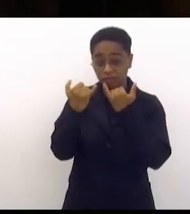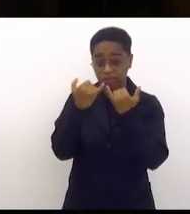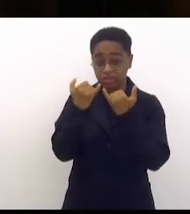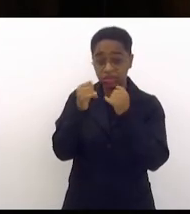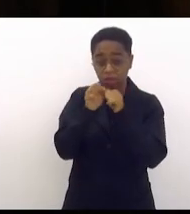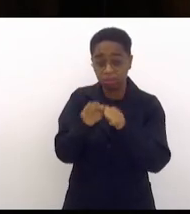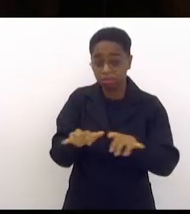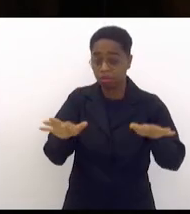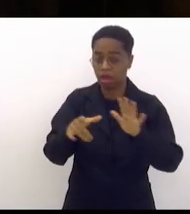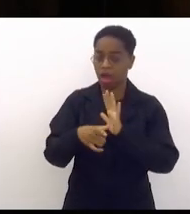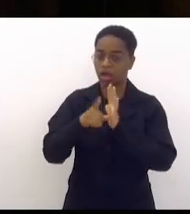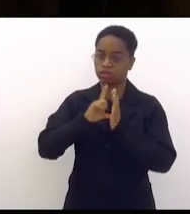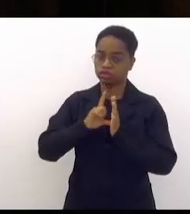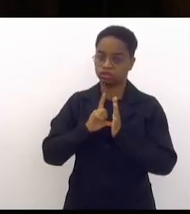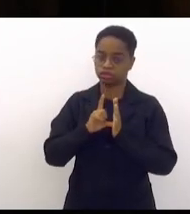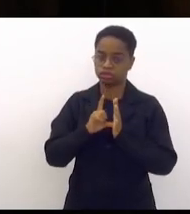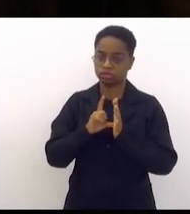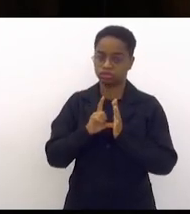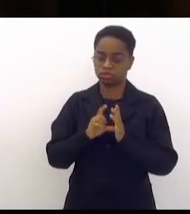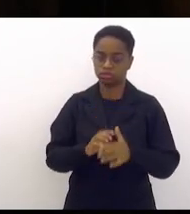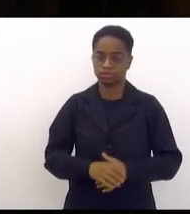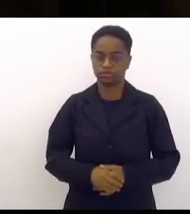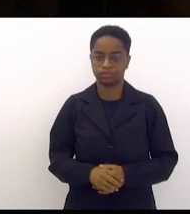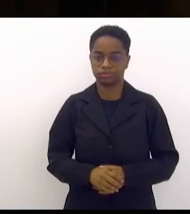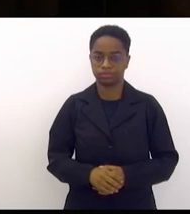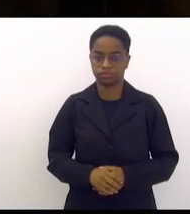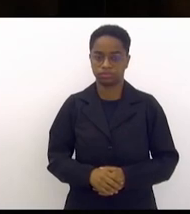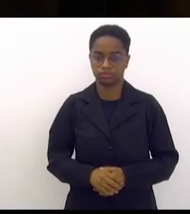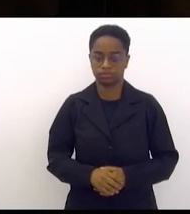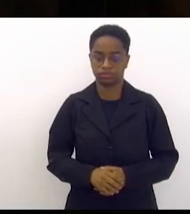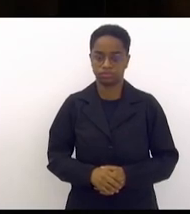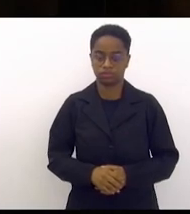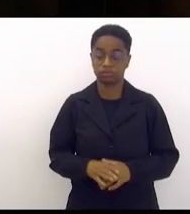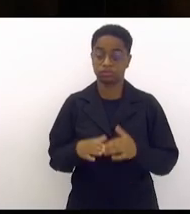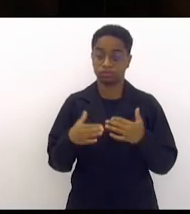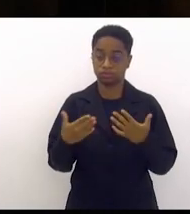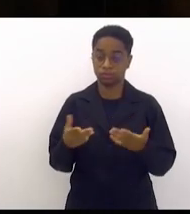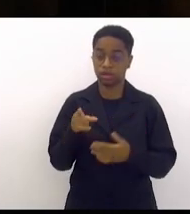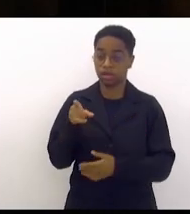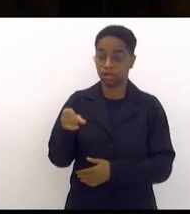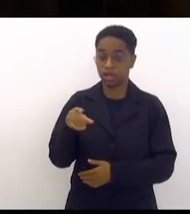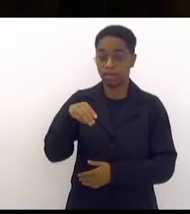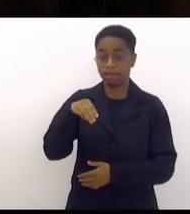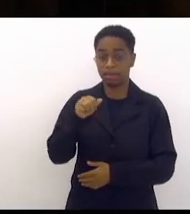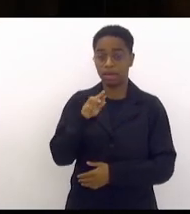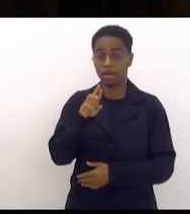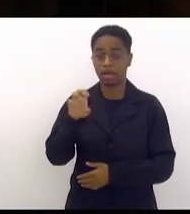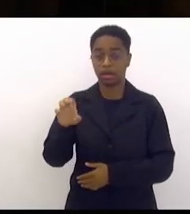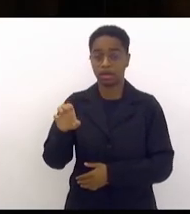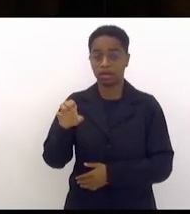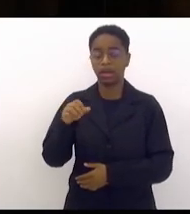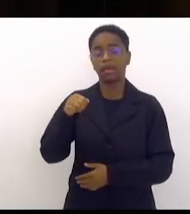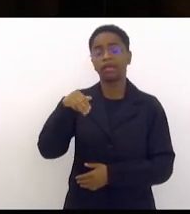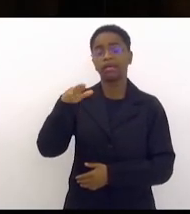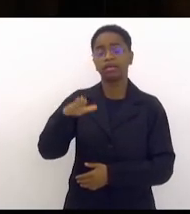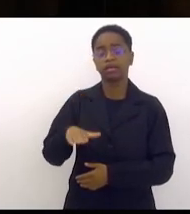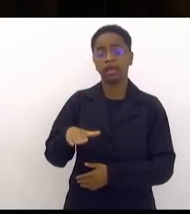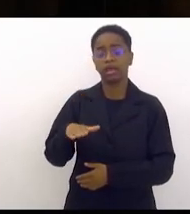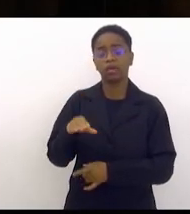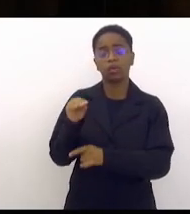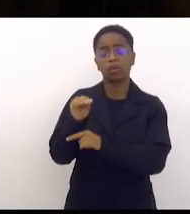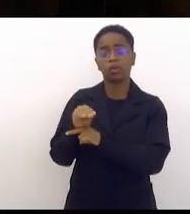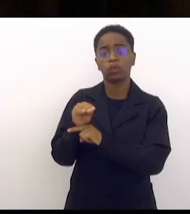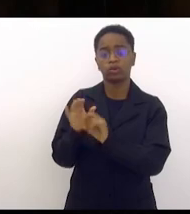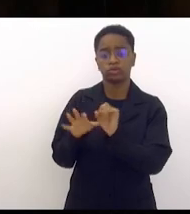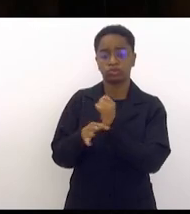e lá eu digo na Maré quem é que está cuidando da Segurança